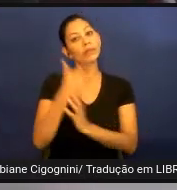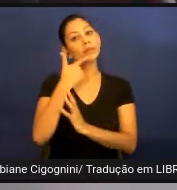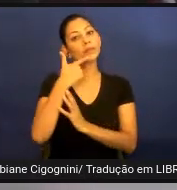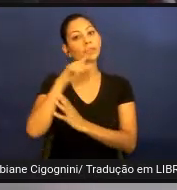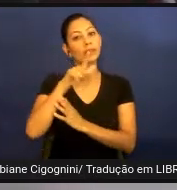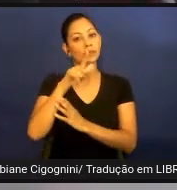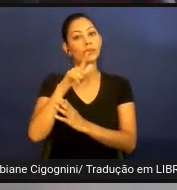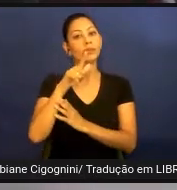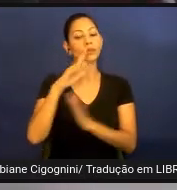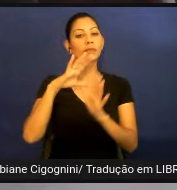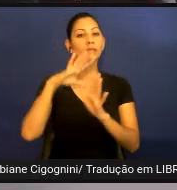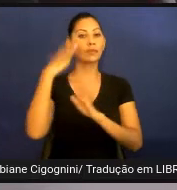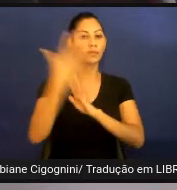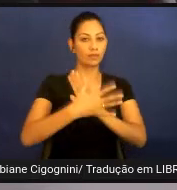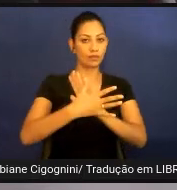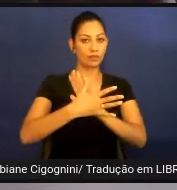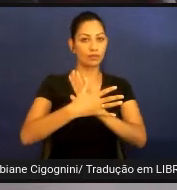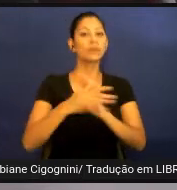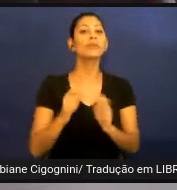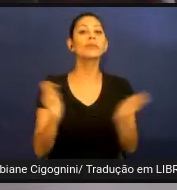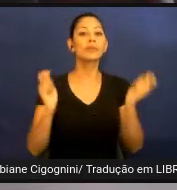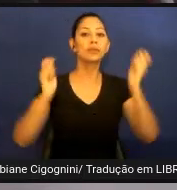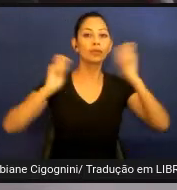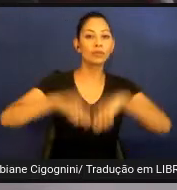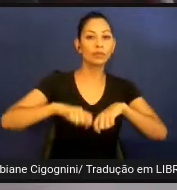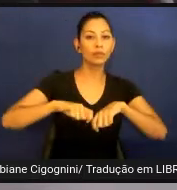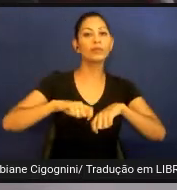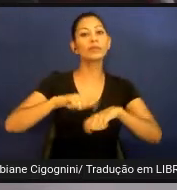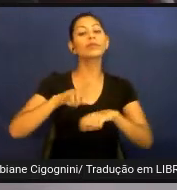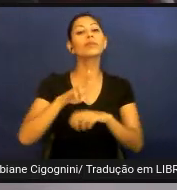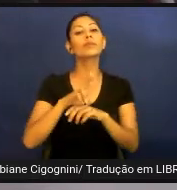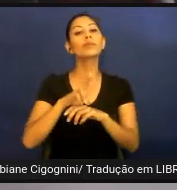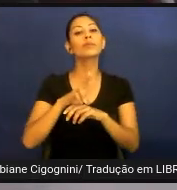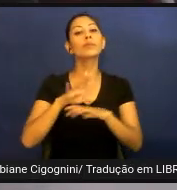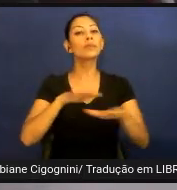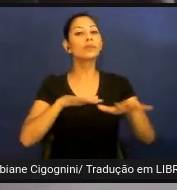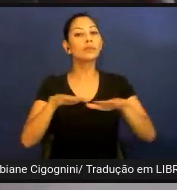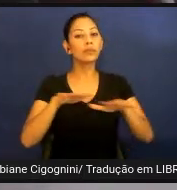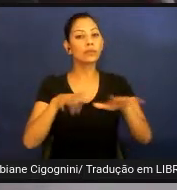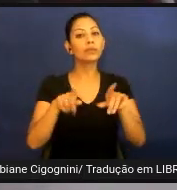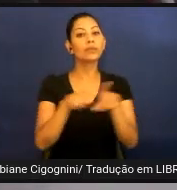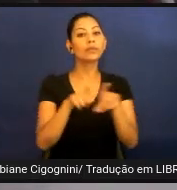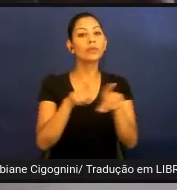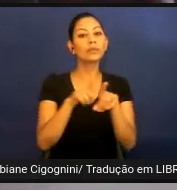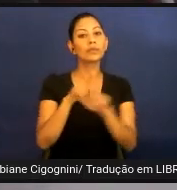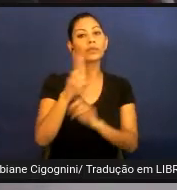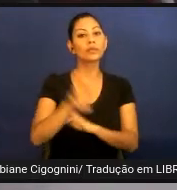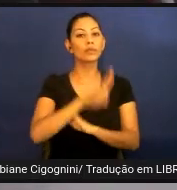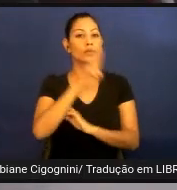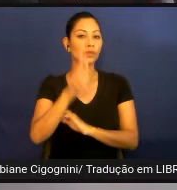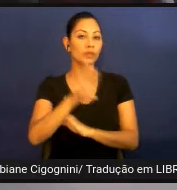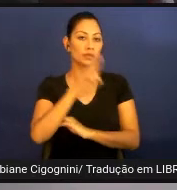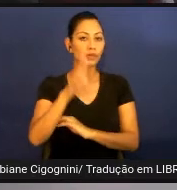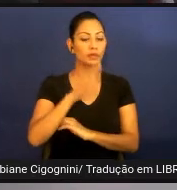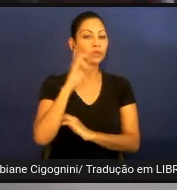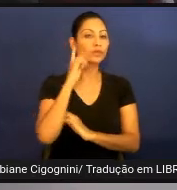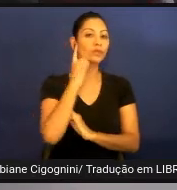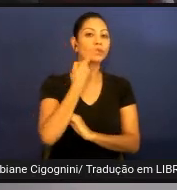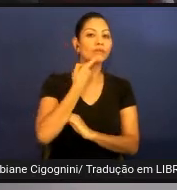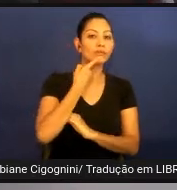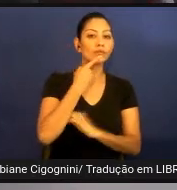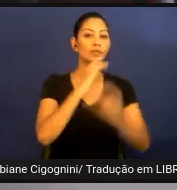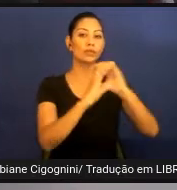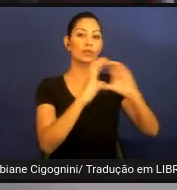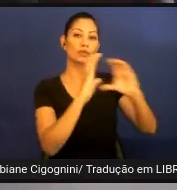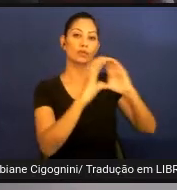pode ser definida como um conjunto de formas gestuais utilizadas por deficientes auditivos para a comunicação entre si e